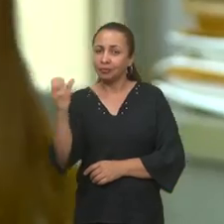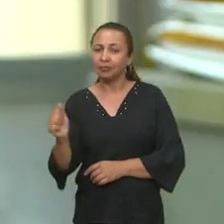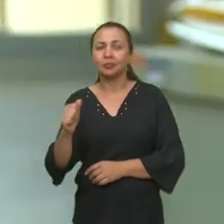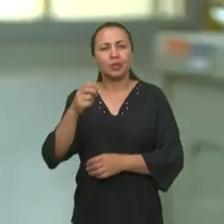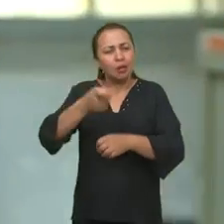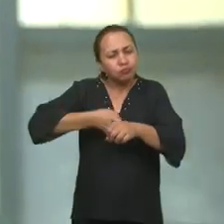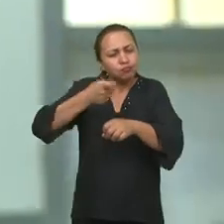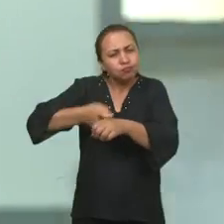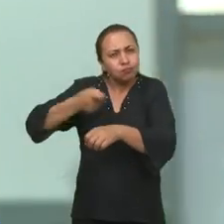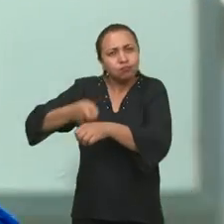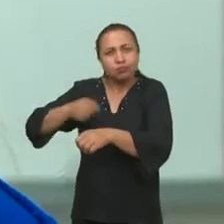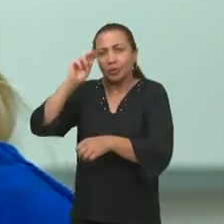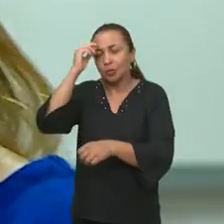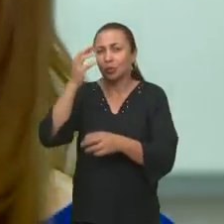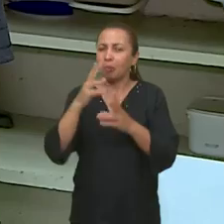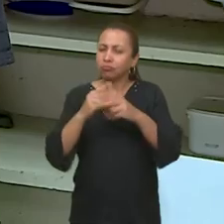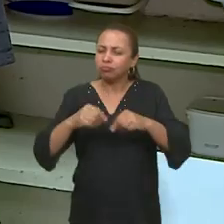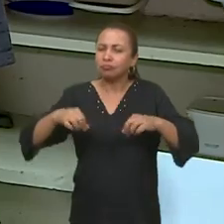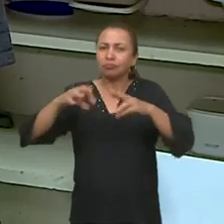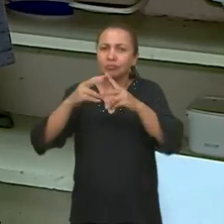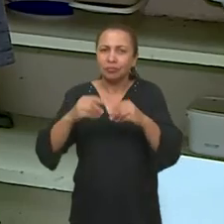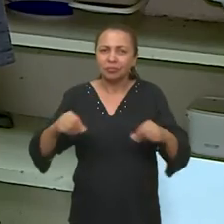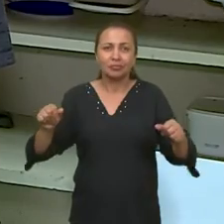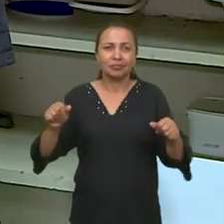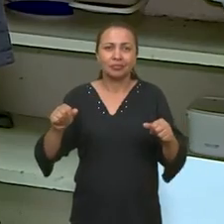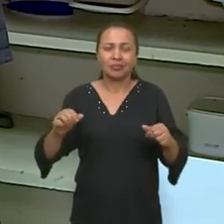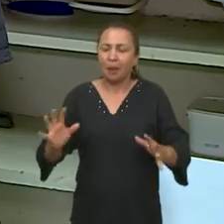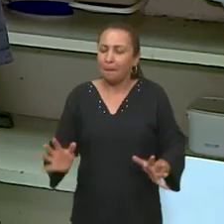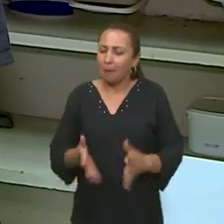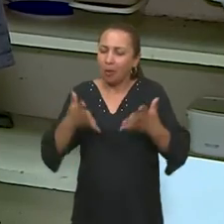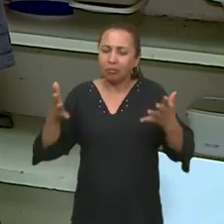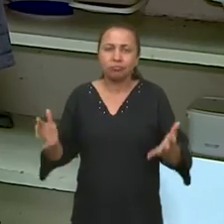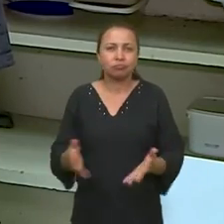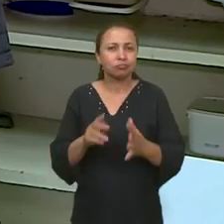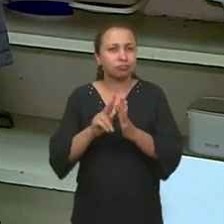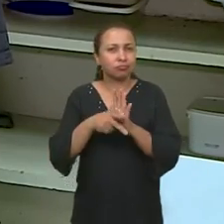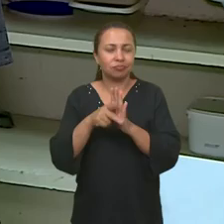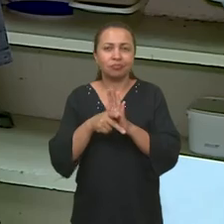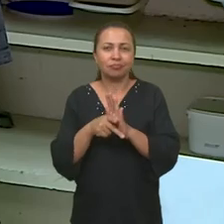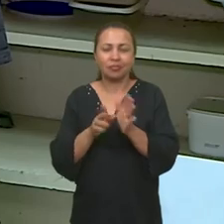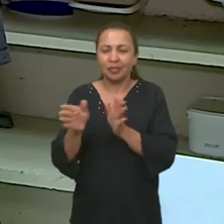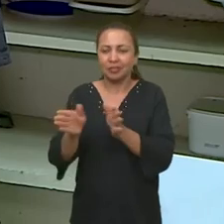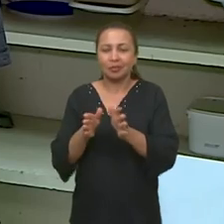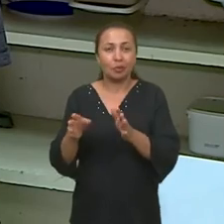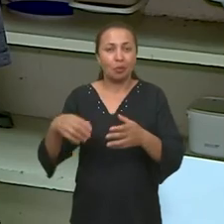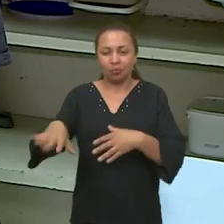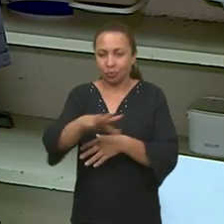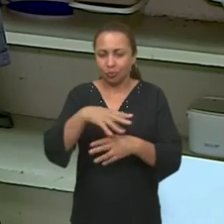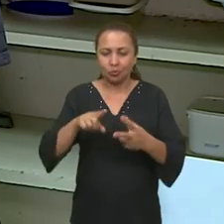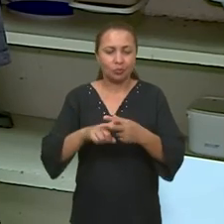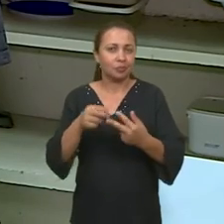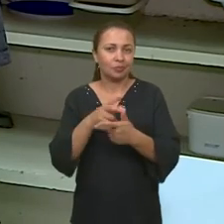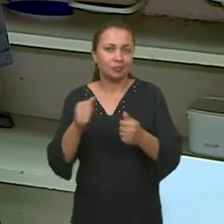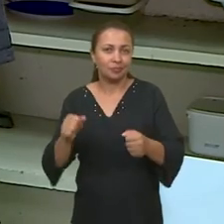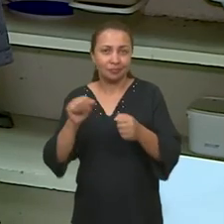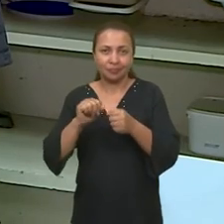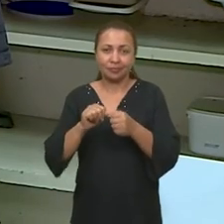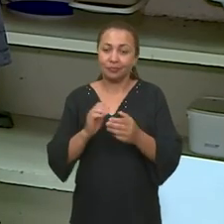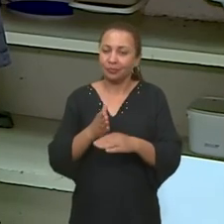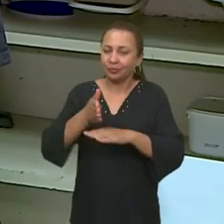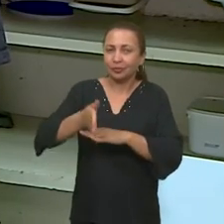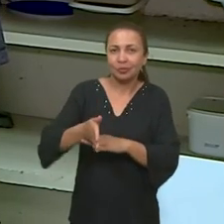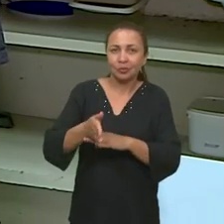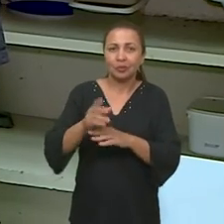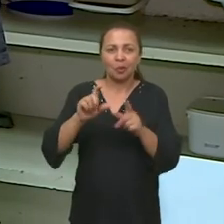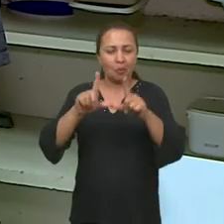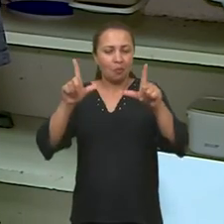exploração apenas mineral. Um projeto que é muito motivador, que é a interação com o setor produtivo, que se